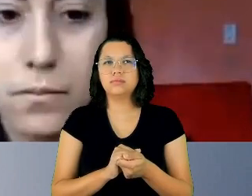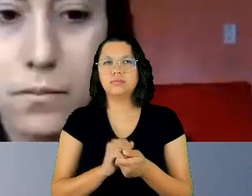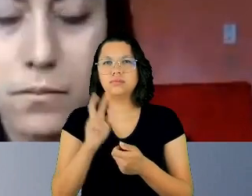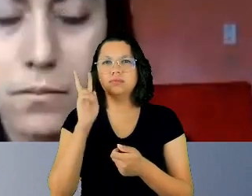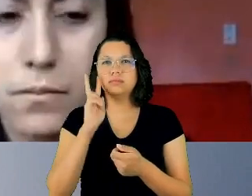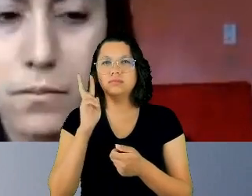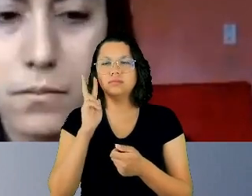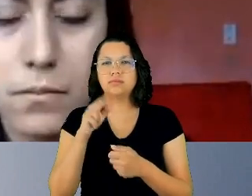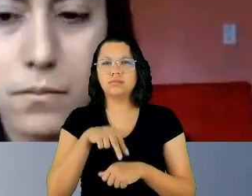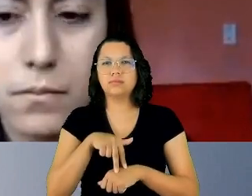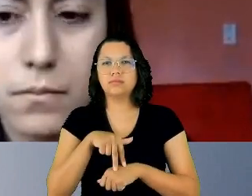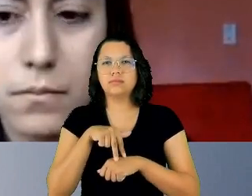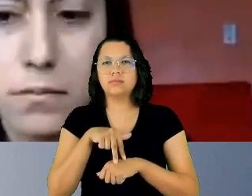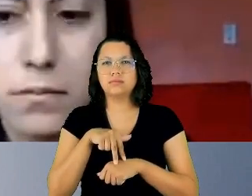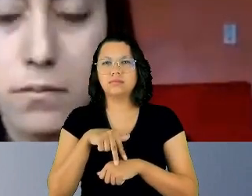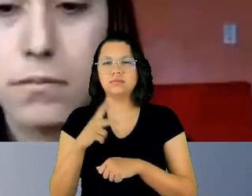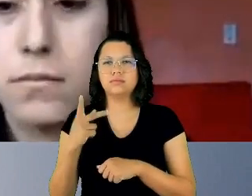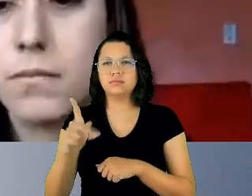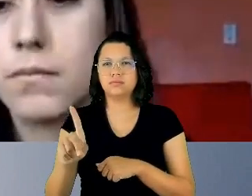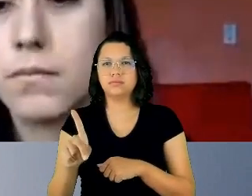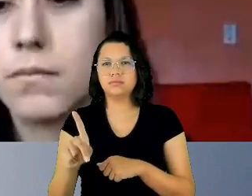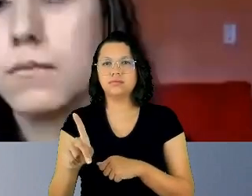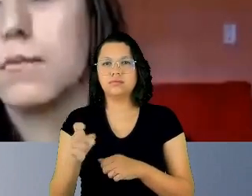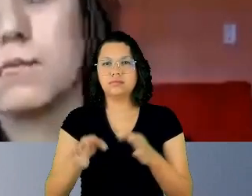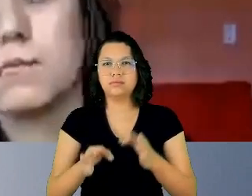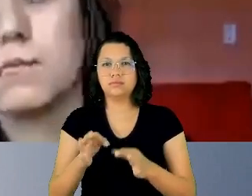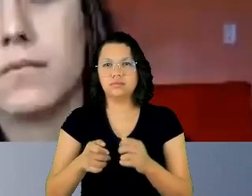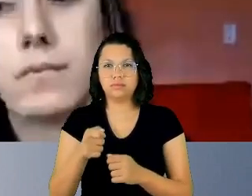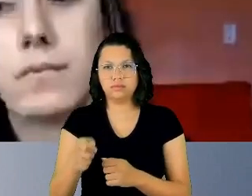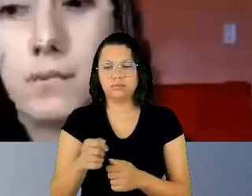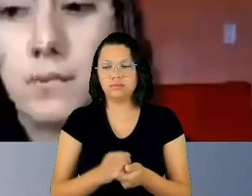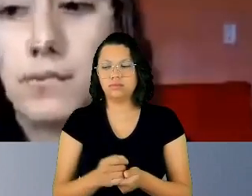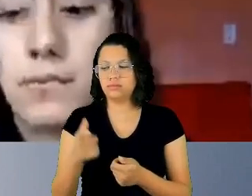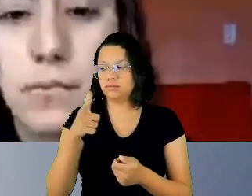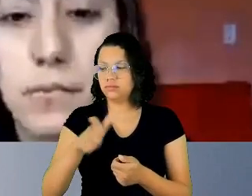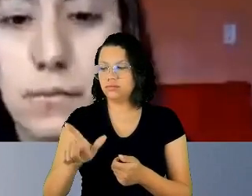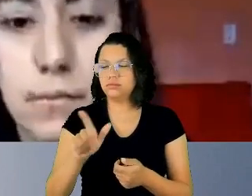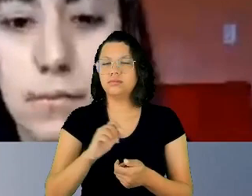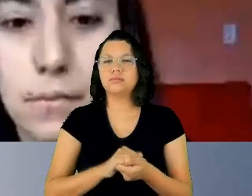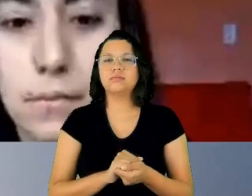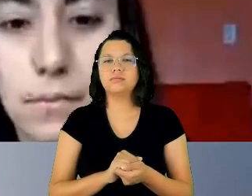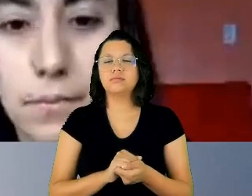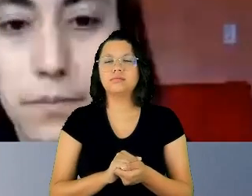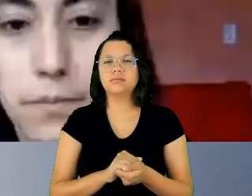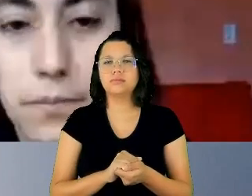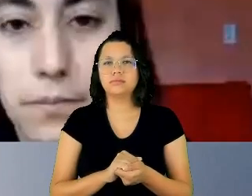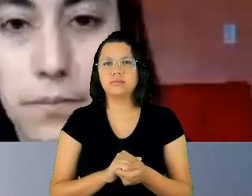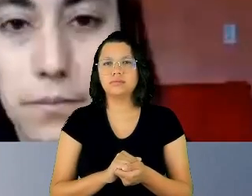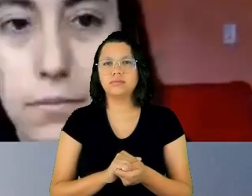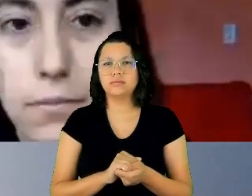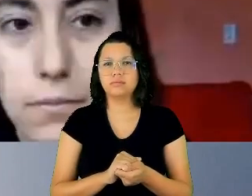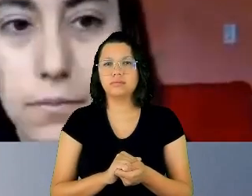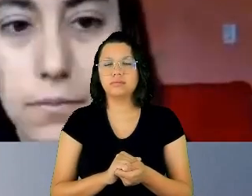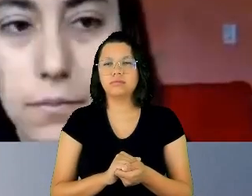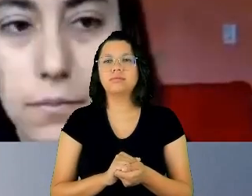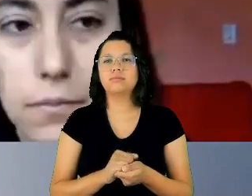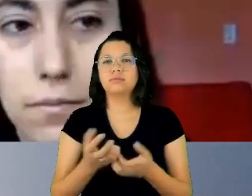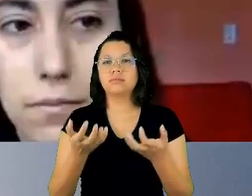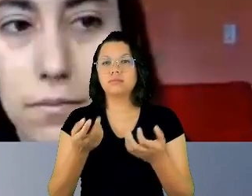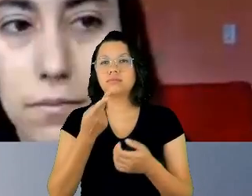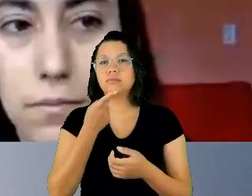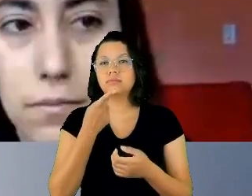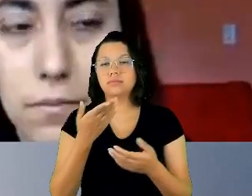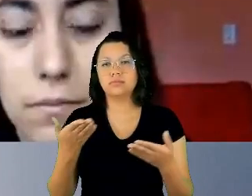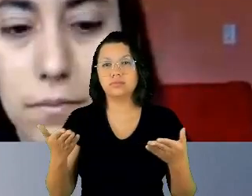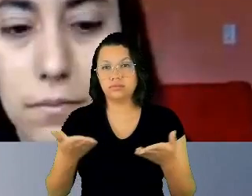de sua excelência. E o outro ponto, ponto final, que eu gostaria de destacar nessa minha breve